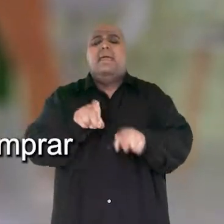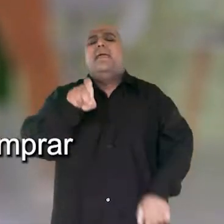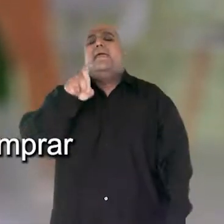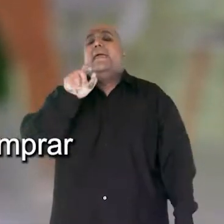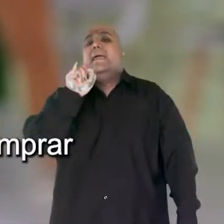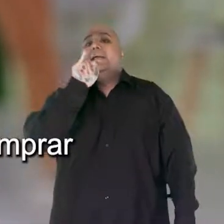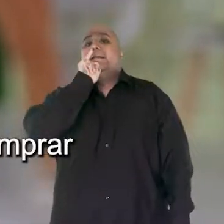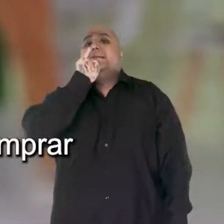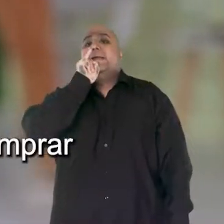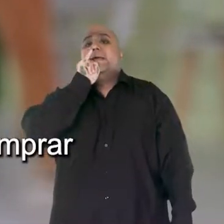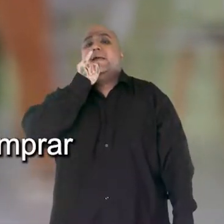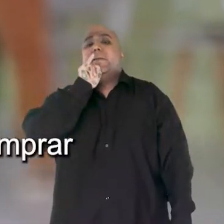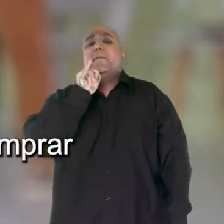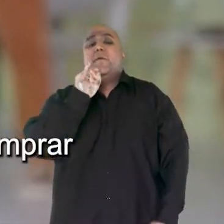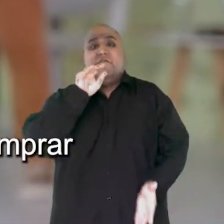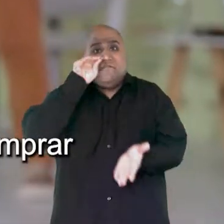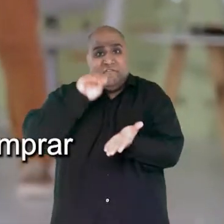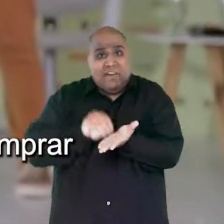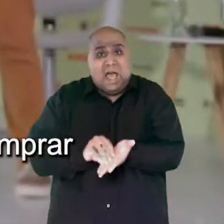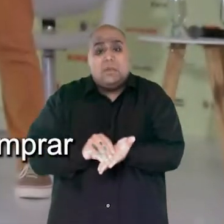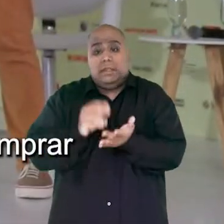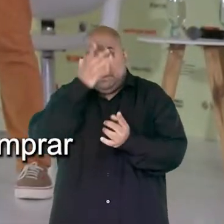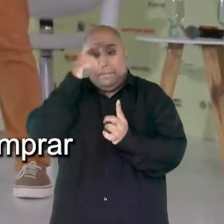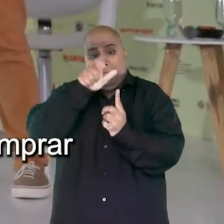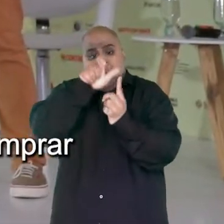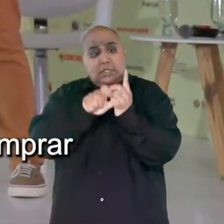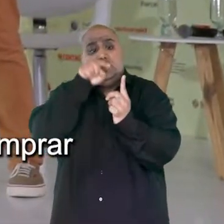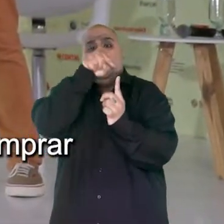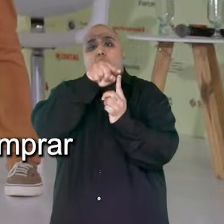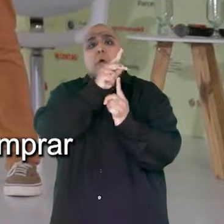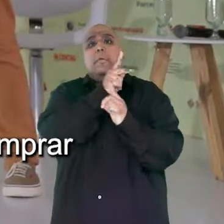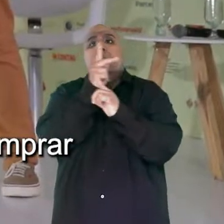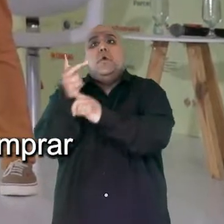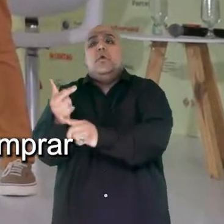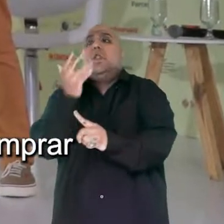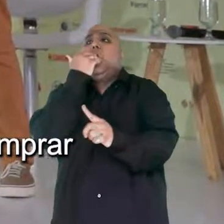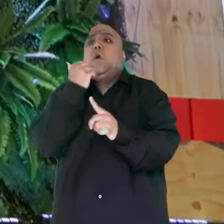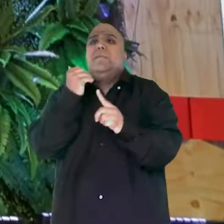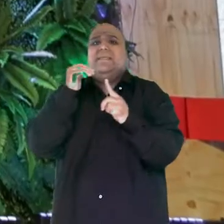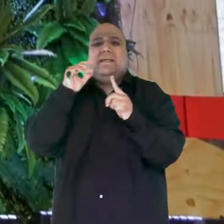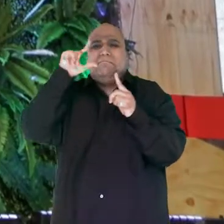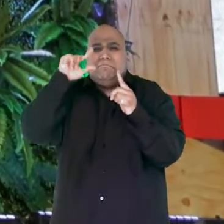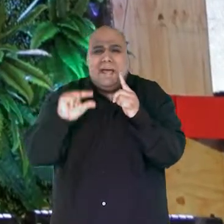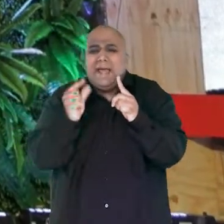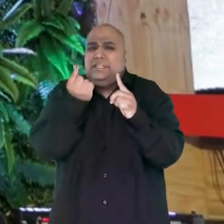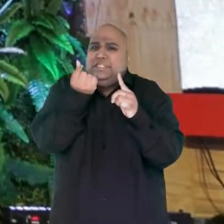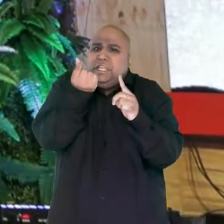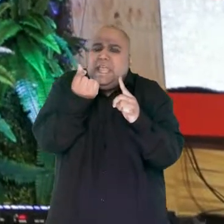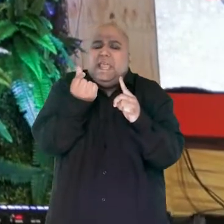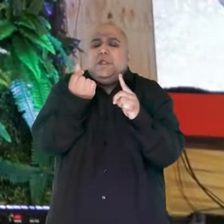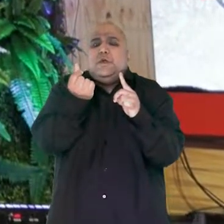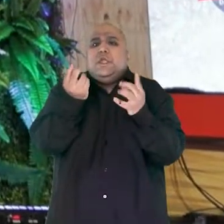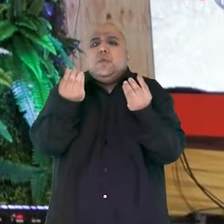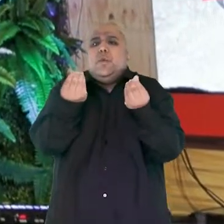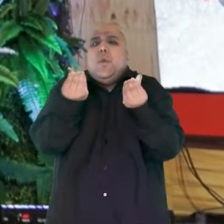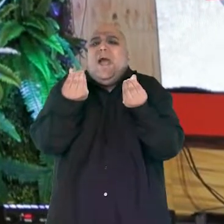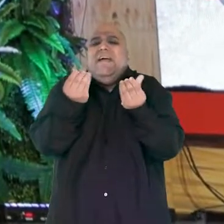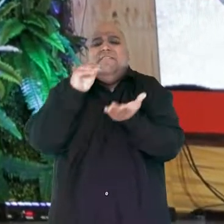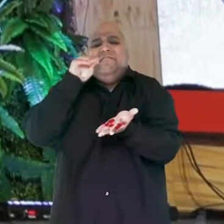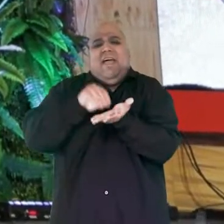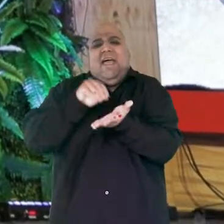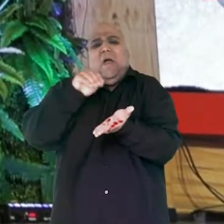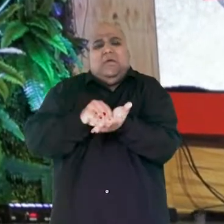sob extrema privação, as pessoas tendem a procurar alimentos mais baratos, com menor qualidade